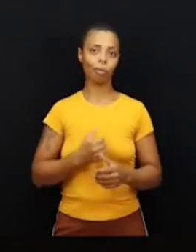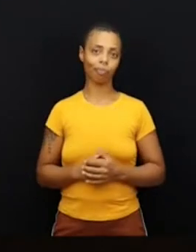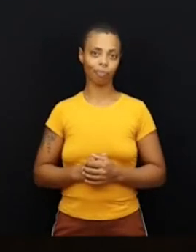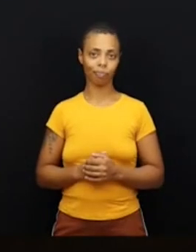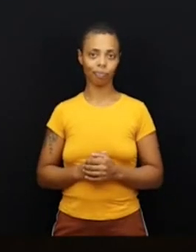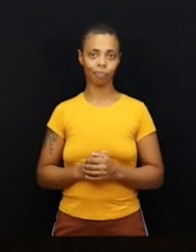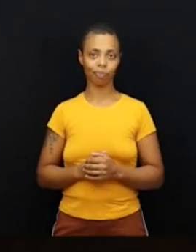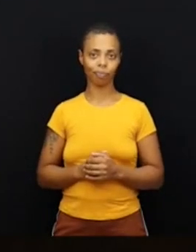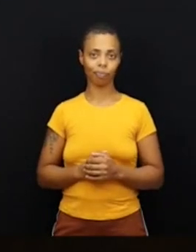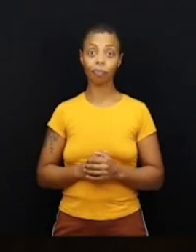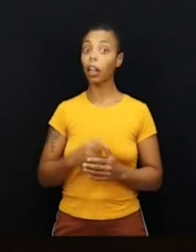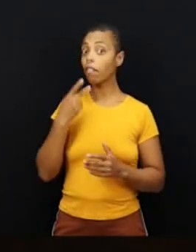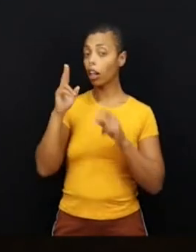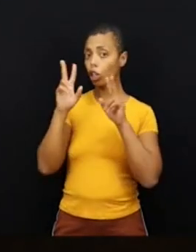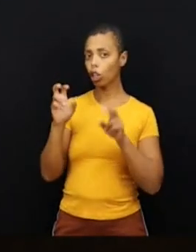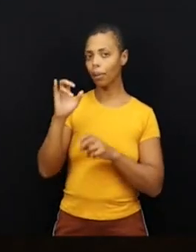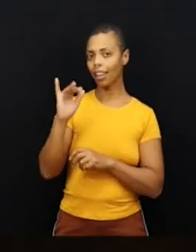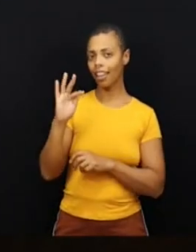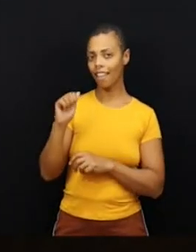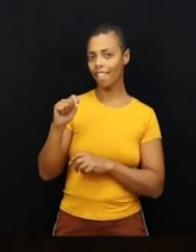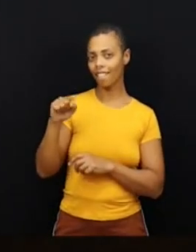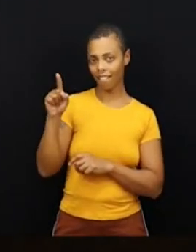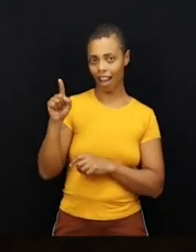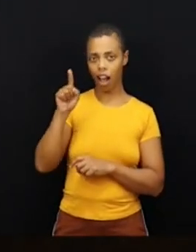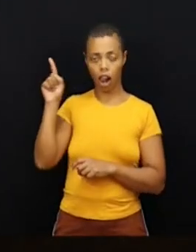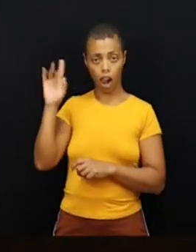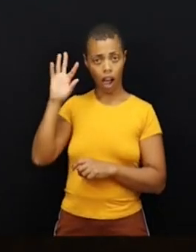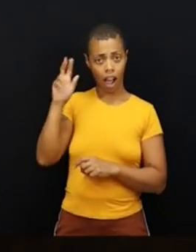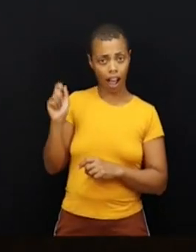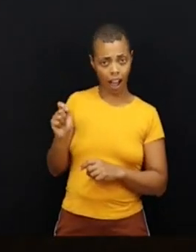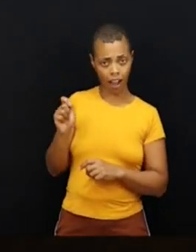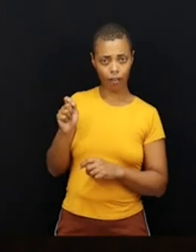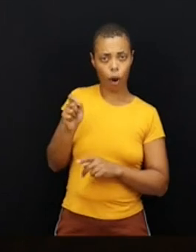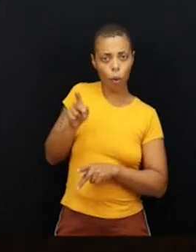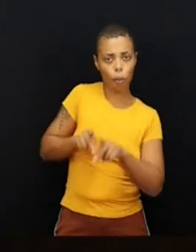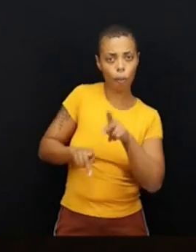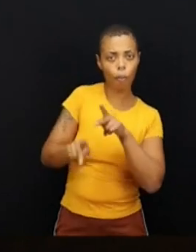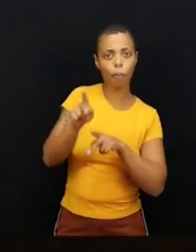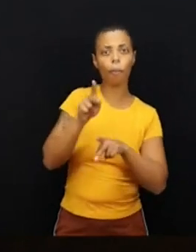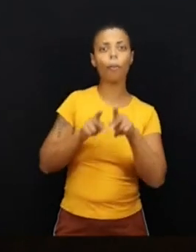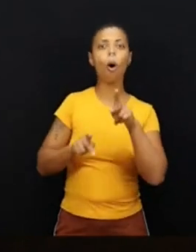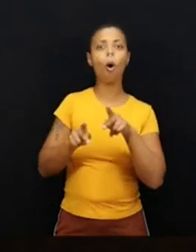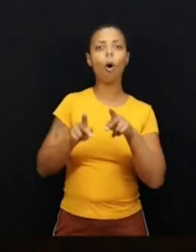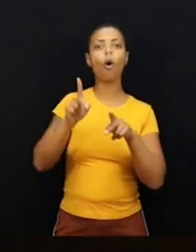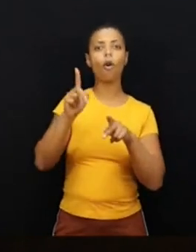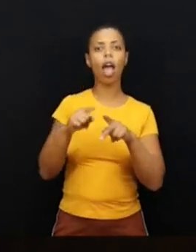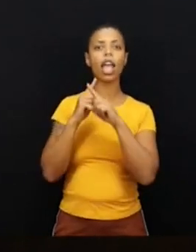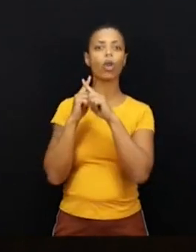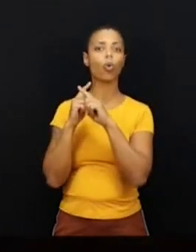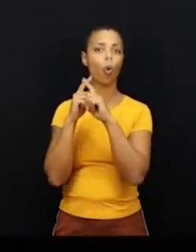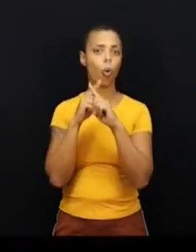Falando de Ifar na África, é o povo Yorubá, o povo Gun,